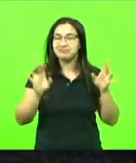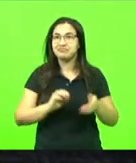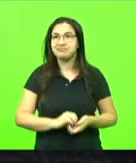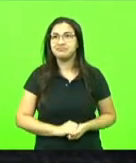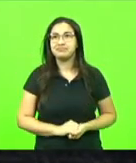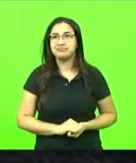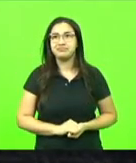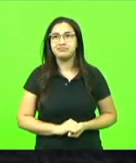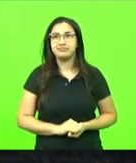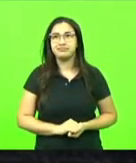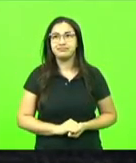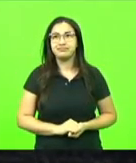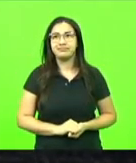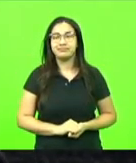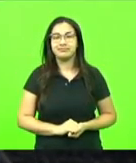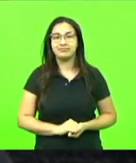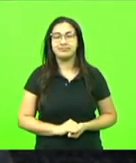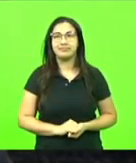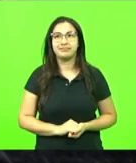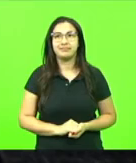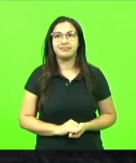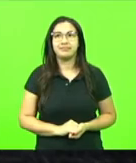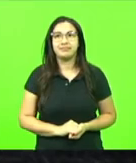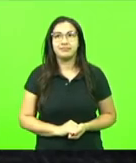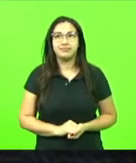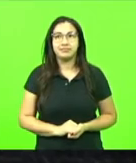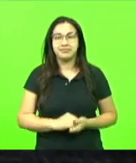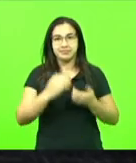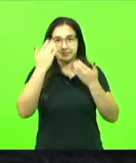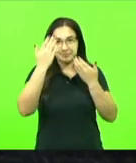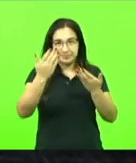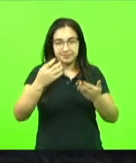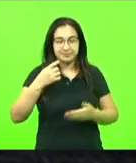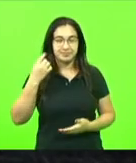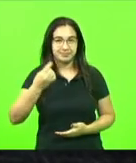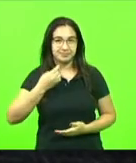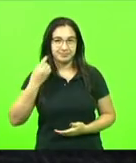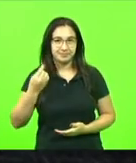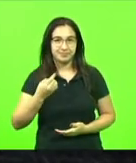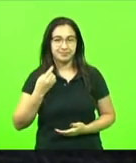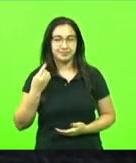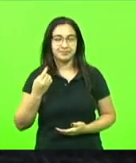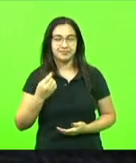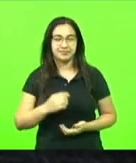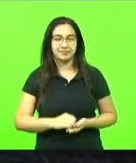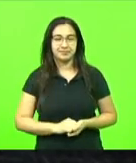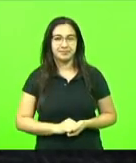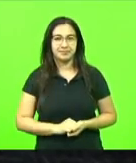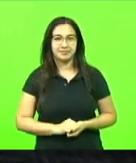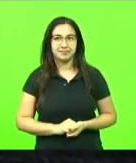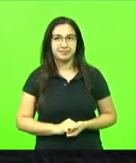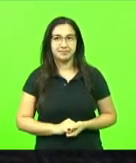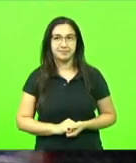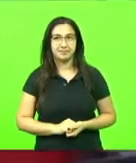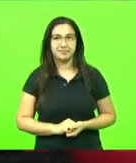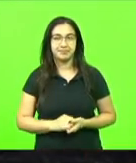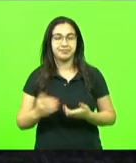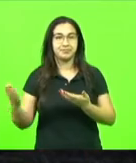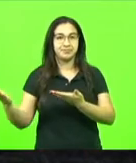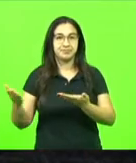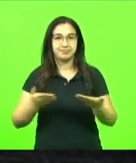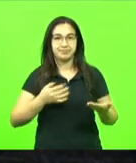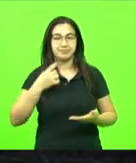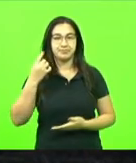Chegou perto da costela. Obrigado, deputado Sopelso. Com a palavra, deputado